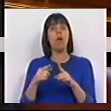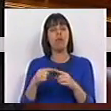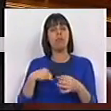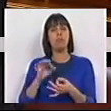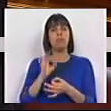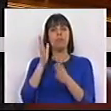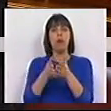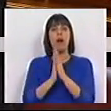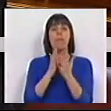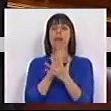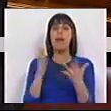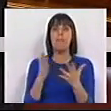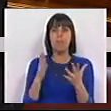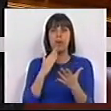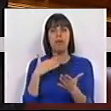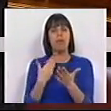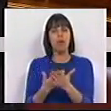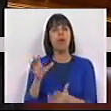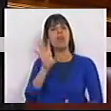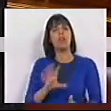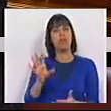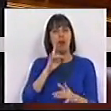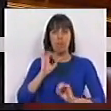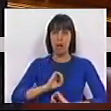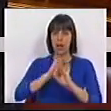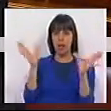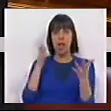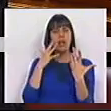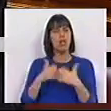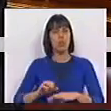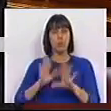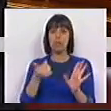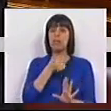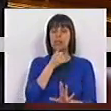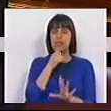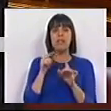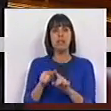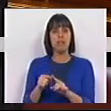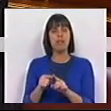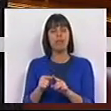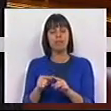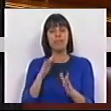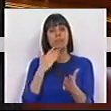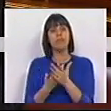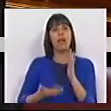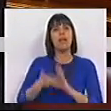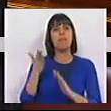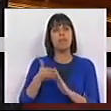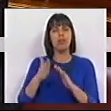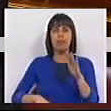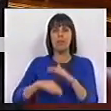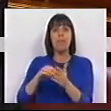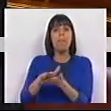deixava aqui um apelo à maioria para contribuir-se de forma clara, inequívoca e decisiva para tornar a emergência